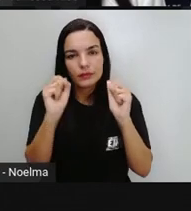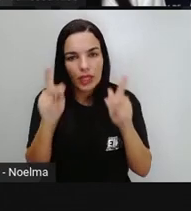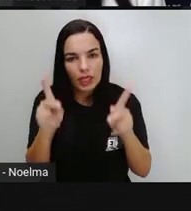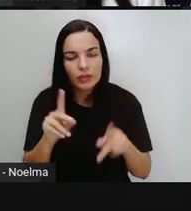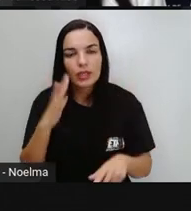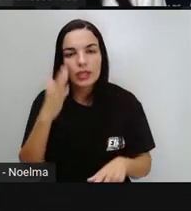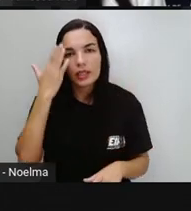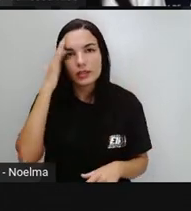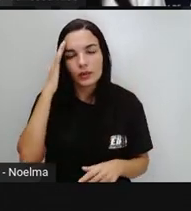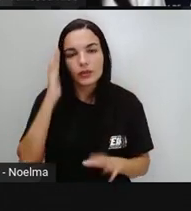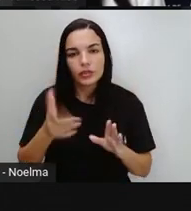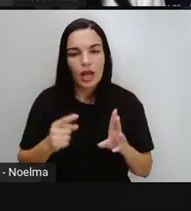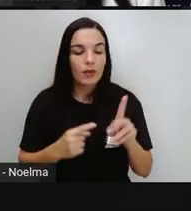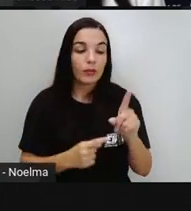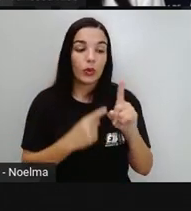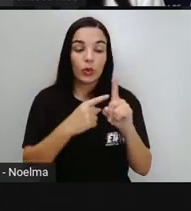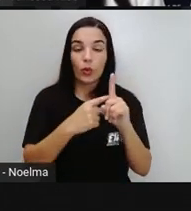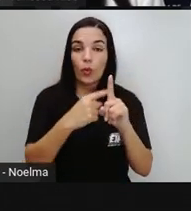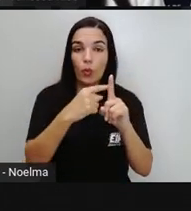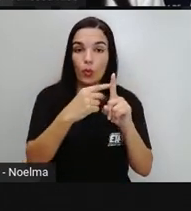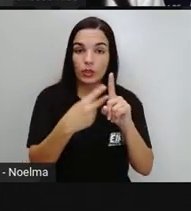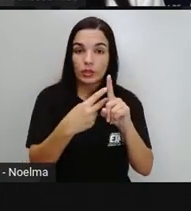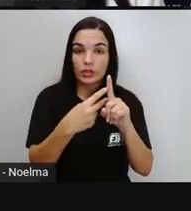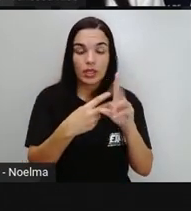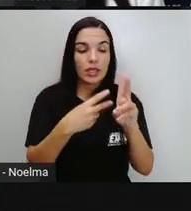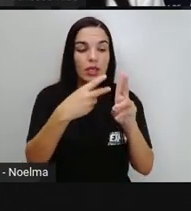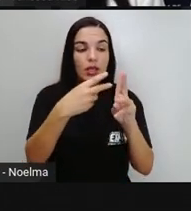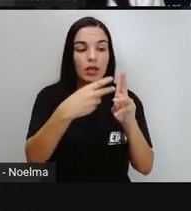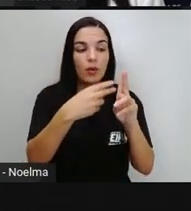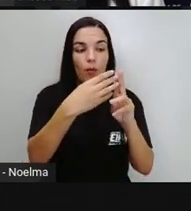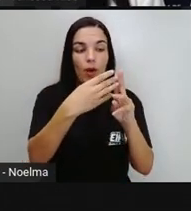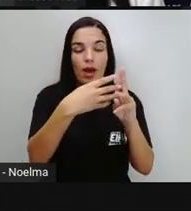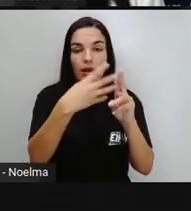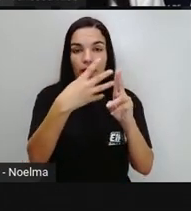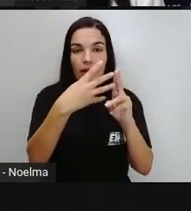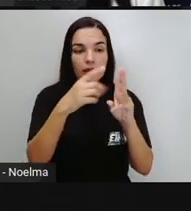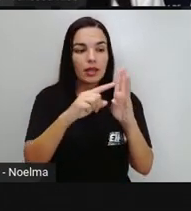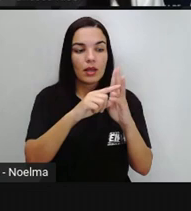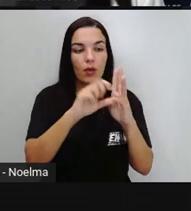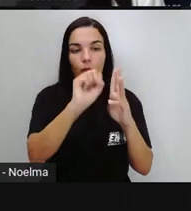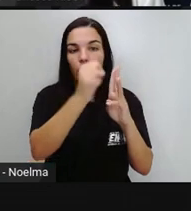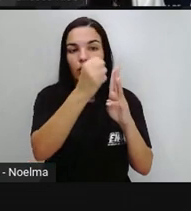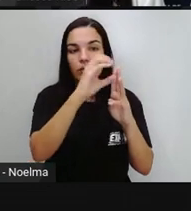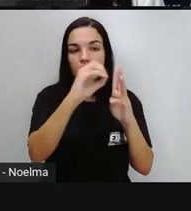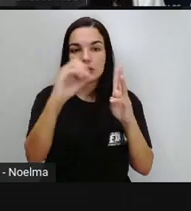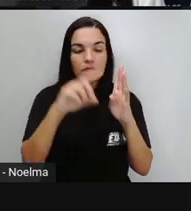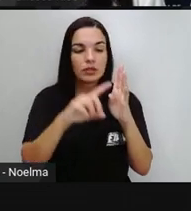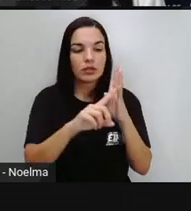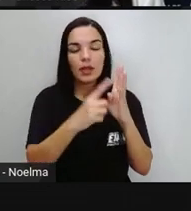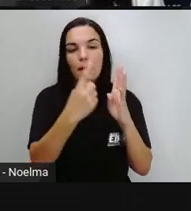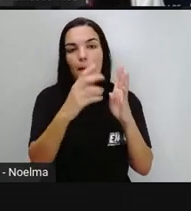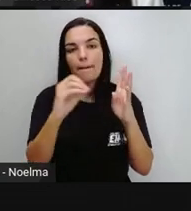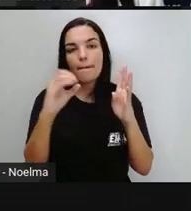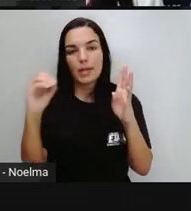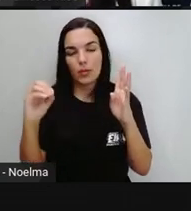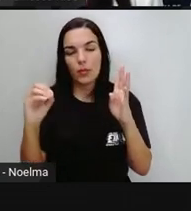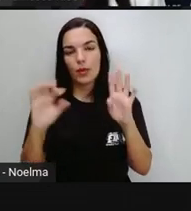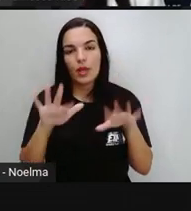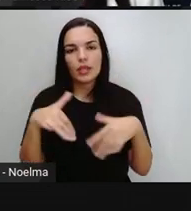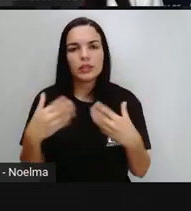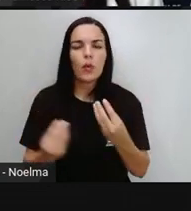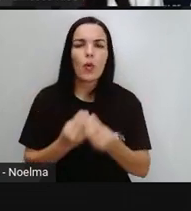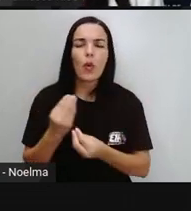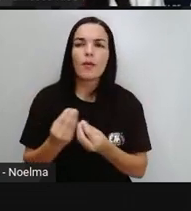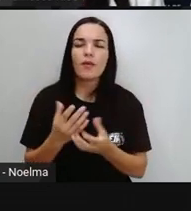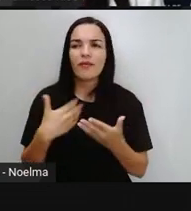consegue Identificar aqui 2, 40, 800 e mil Como é que a gente pode Então